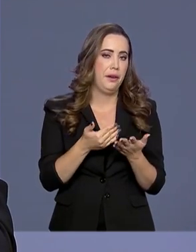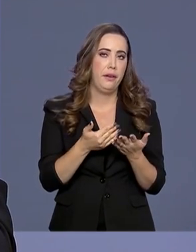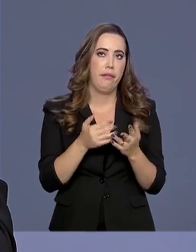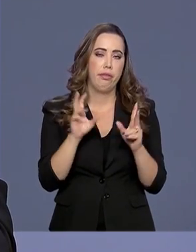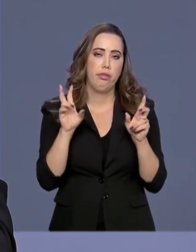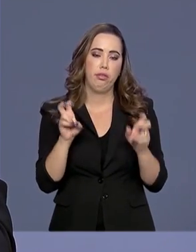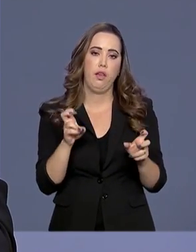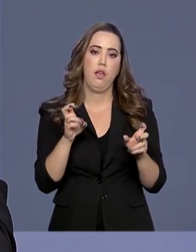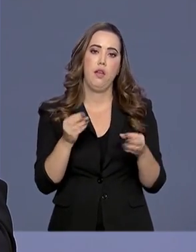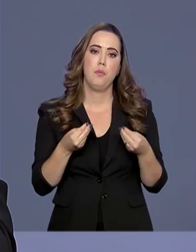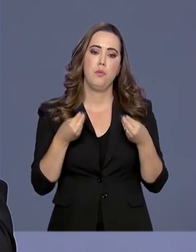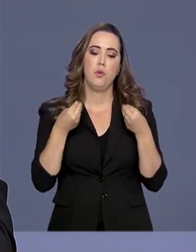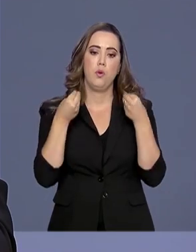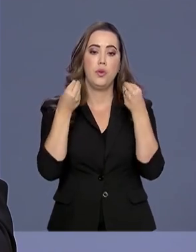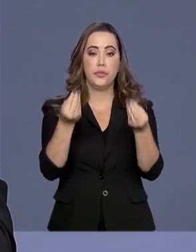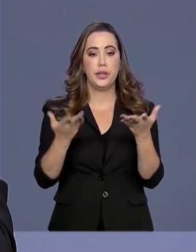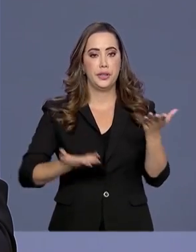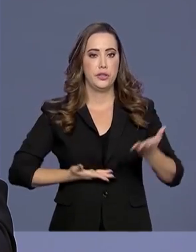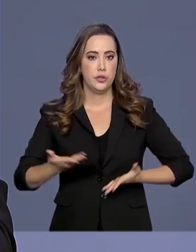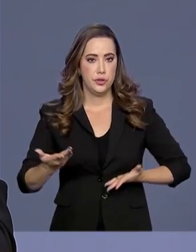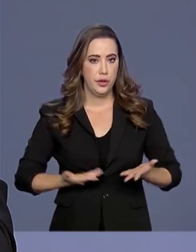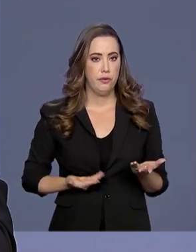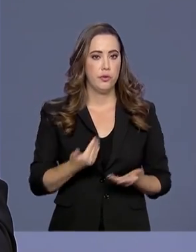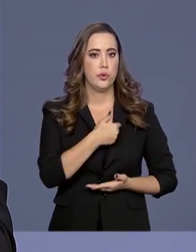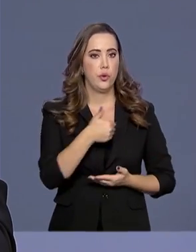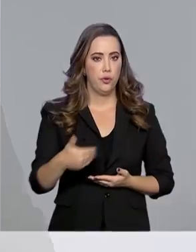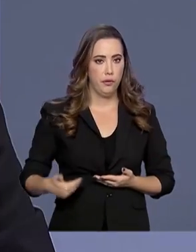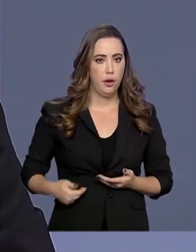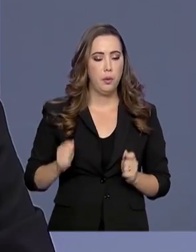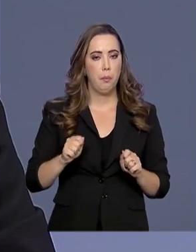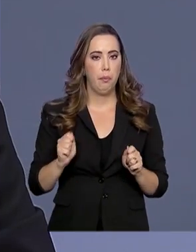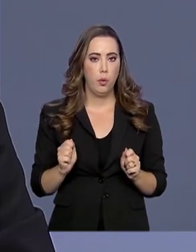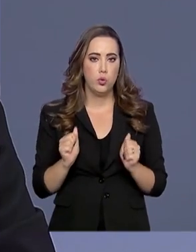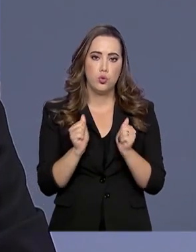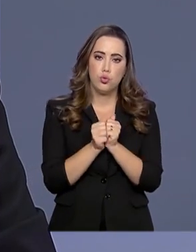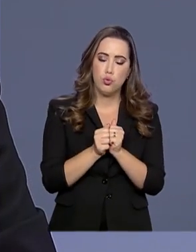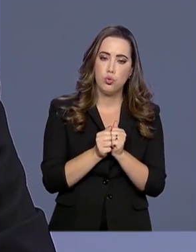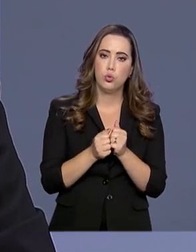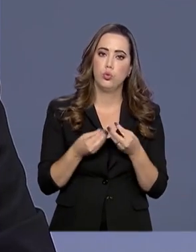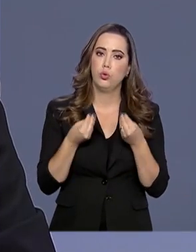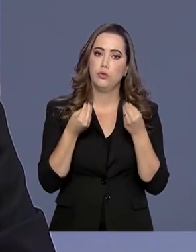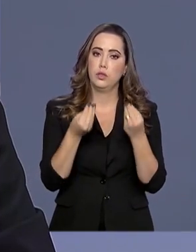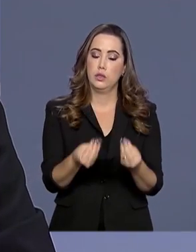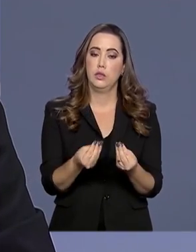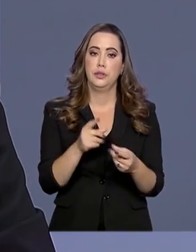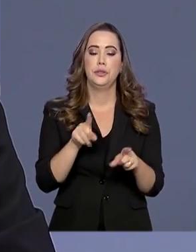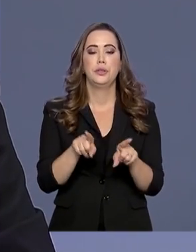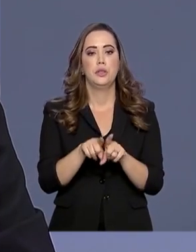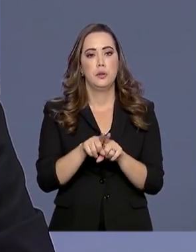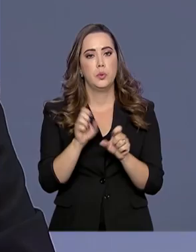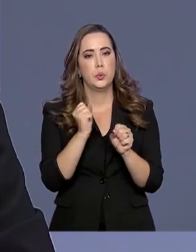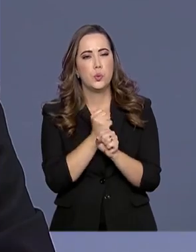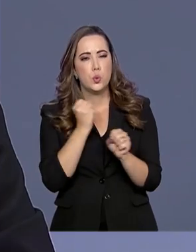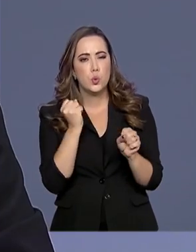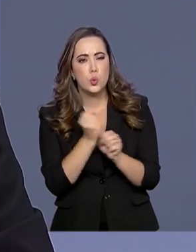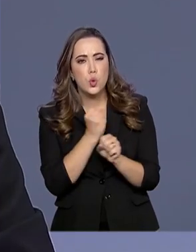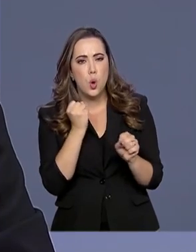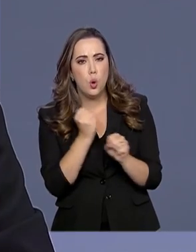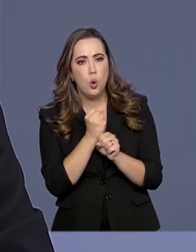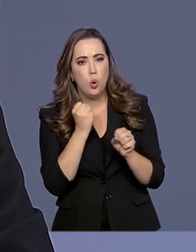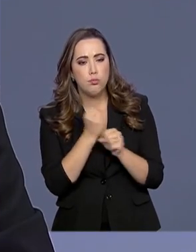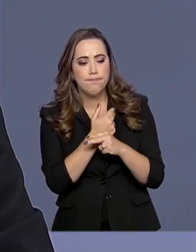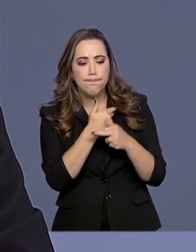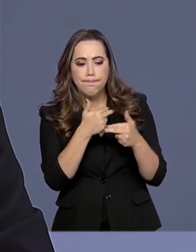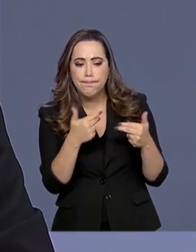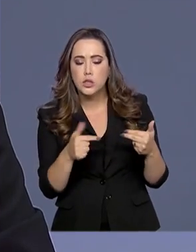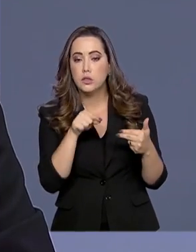de prestação de serviços públicos compartilhados. Há outros temas, temas de infraestrutura, uma série de obras que são de interesse do